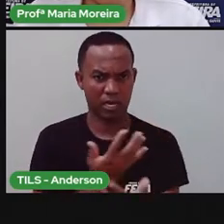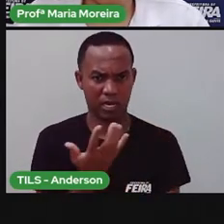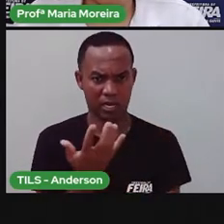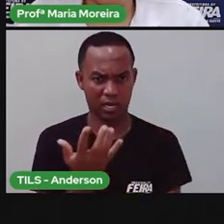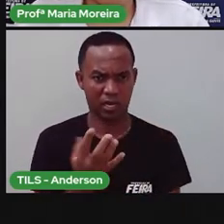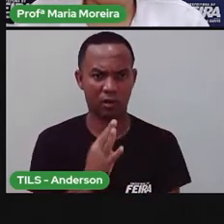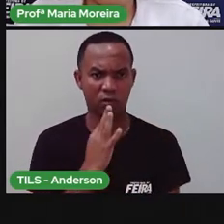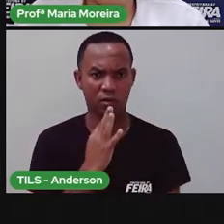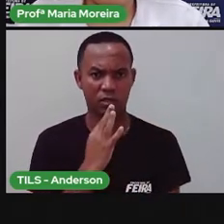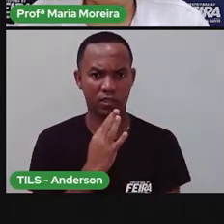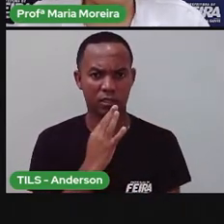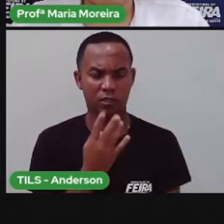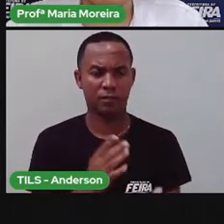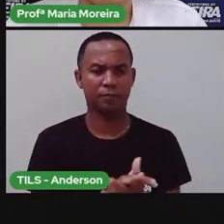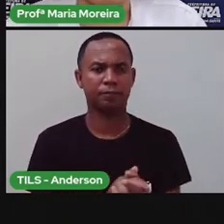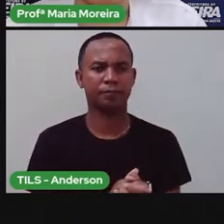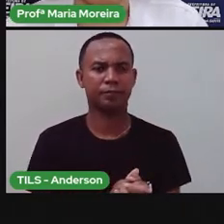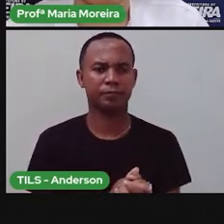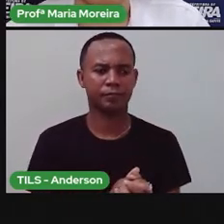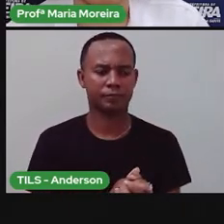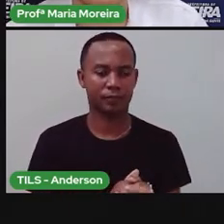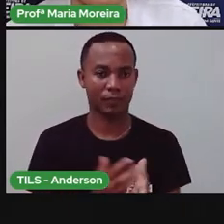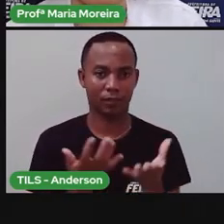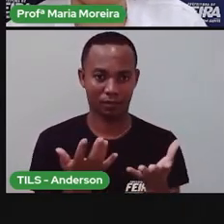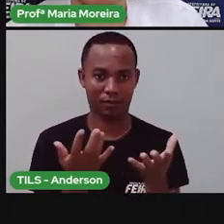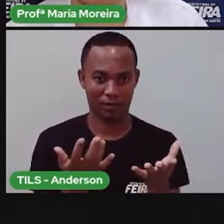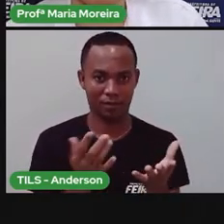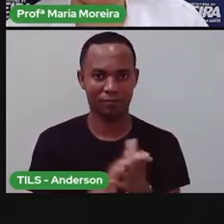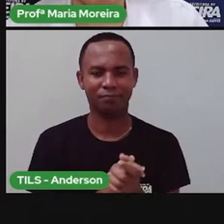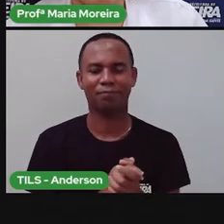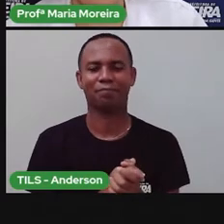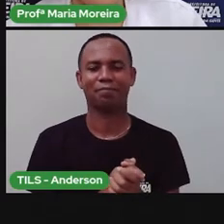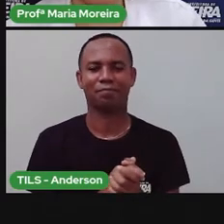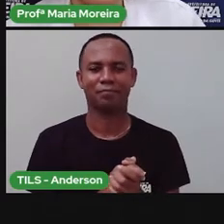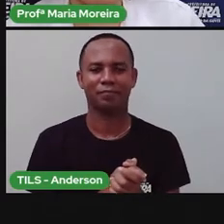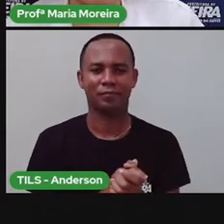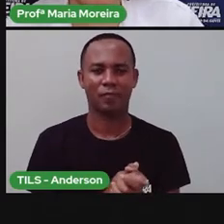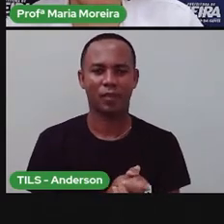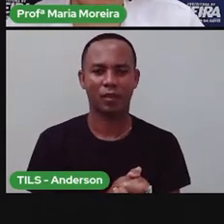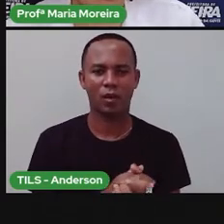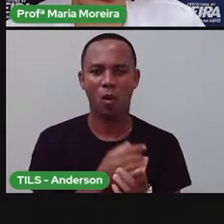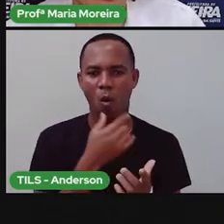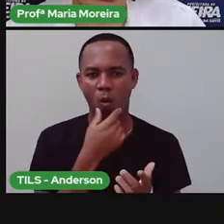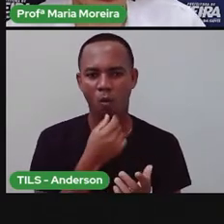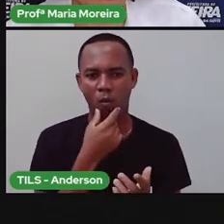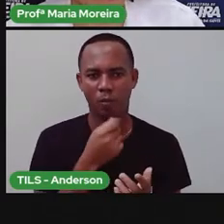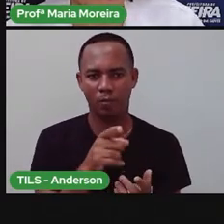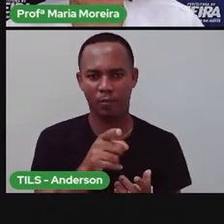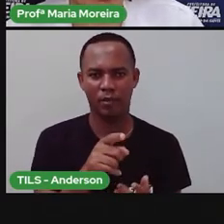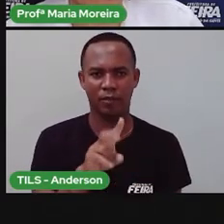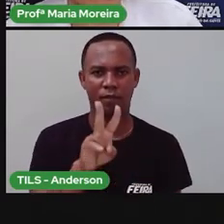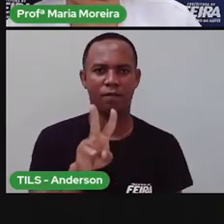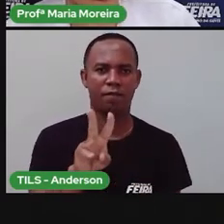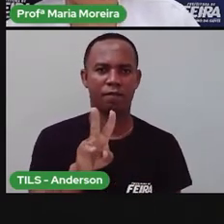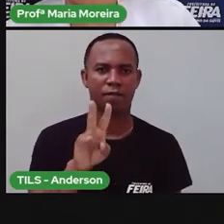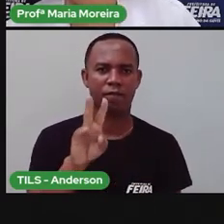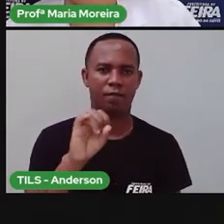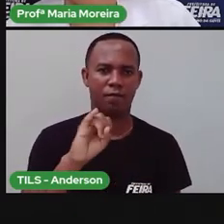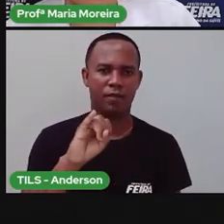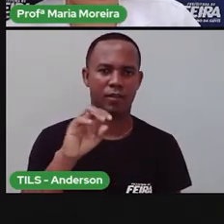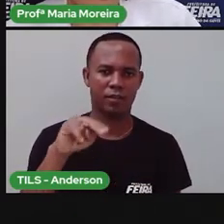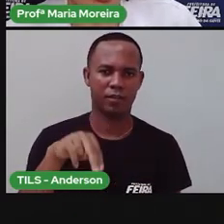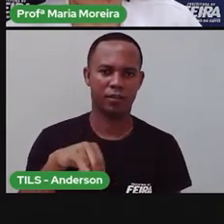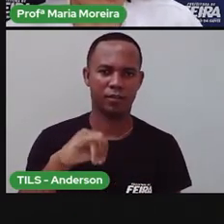ele? Anderson quer, se não quiser vai ser obrigado. Bom, esse aqui é Vinícius de Moraes, tá? São duas imagens dele.